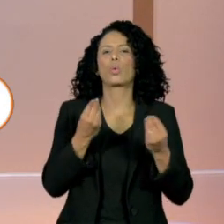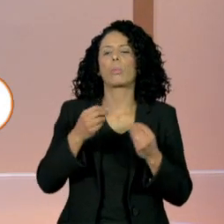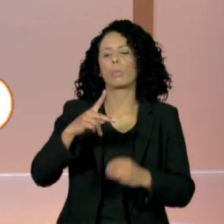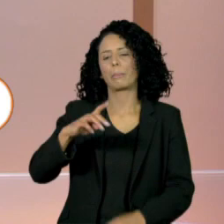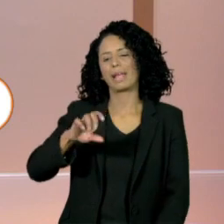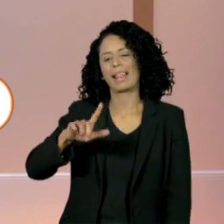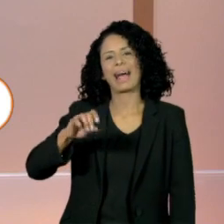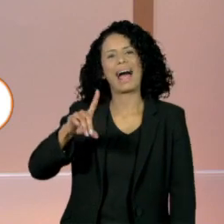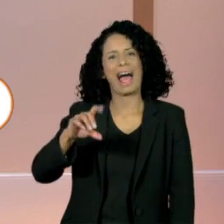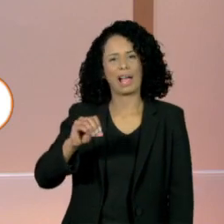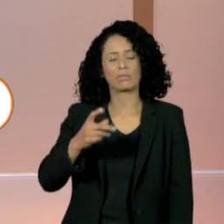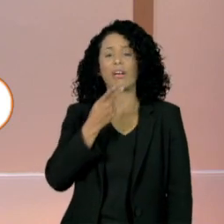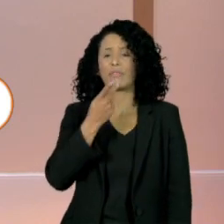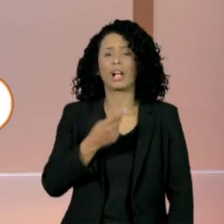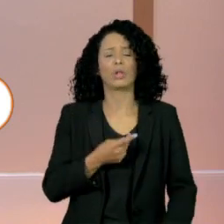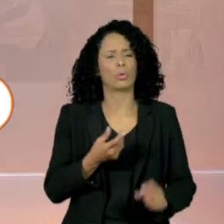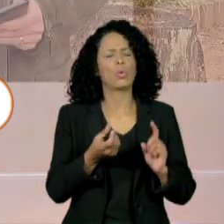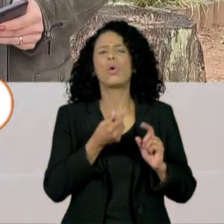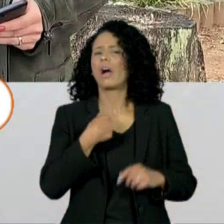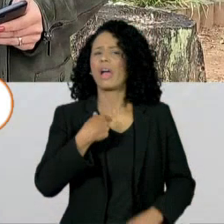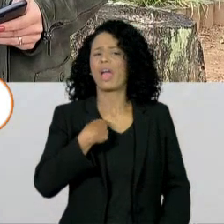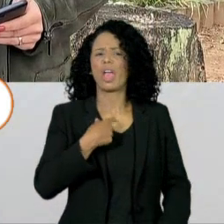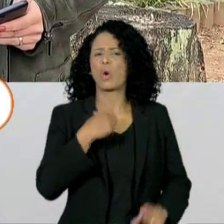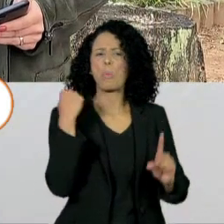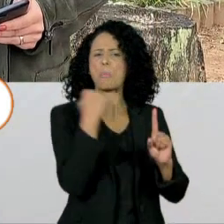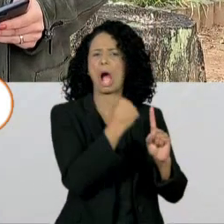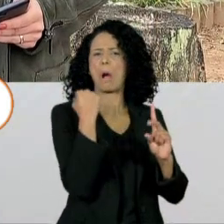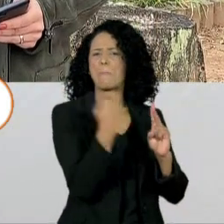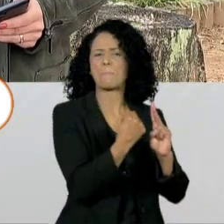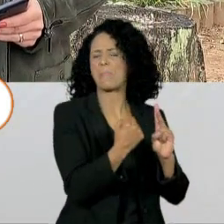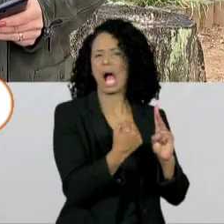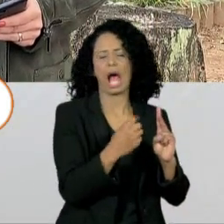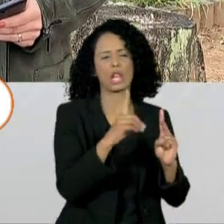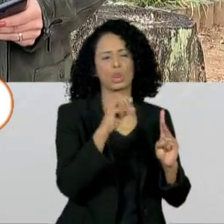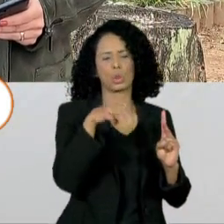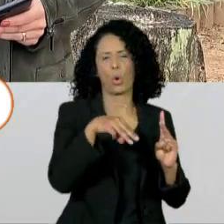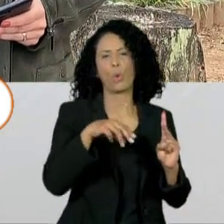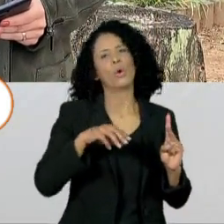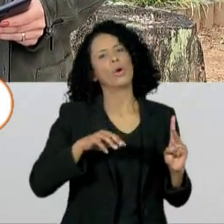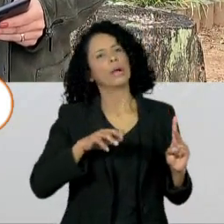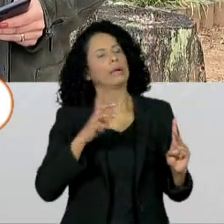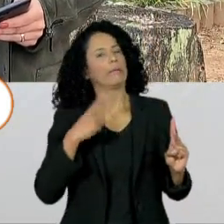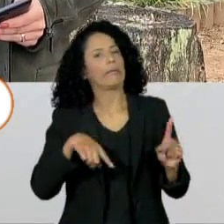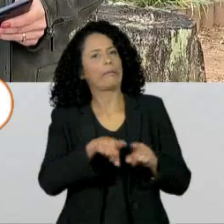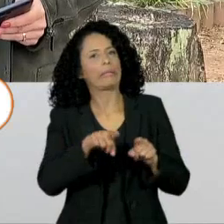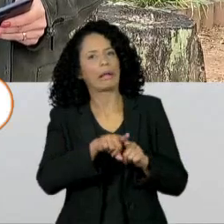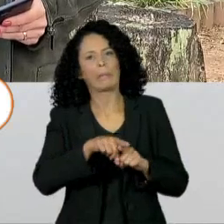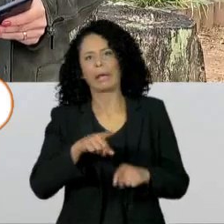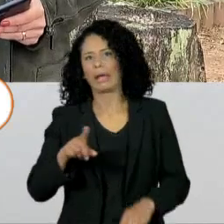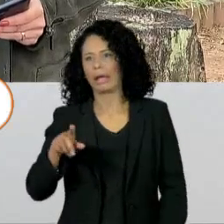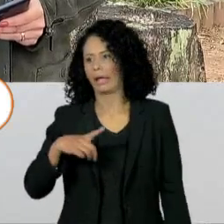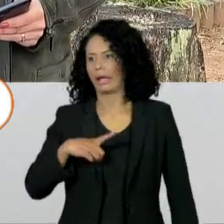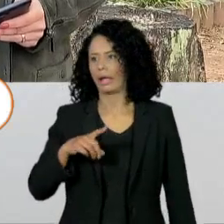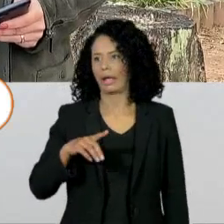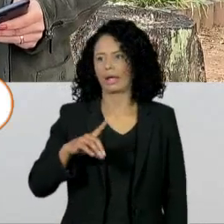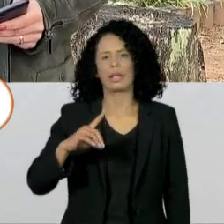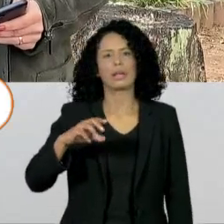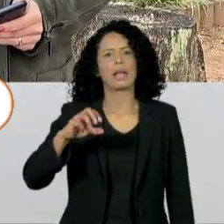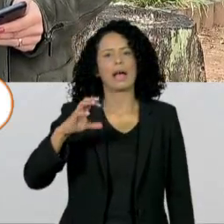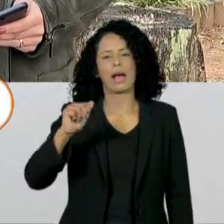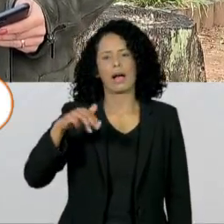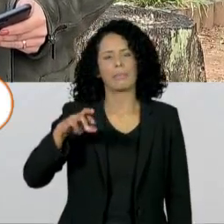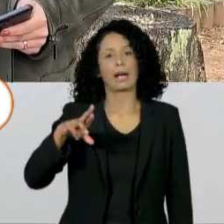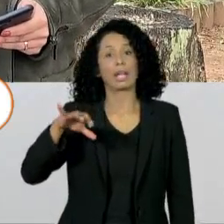nega ter matado Bruno Pereira e também Dom Filipes. Agora são sete e nove. Aline Porcina, no primeiro depoimento, Amarildo